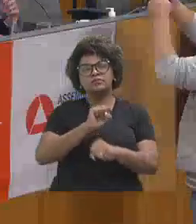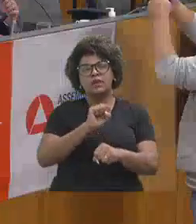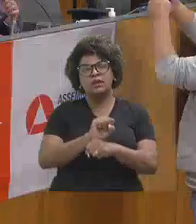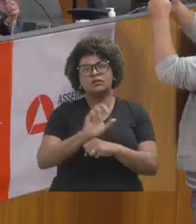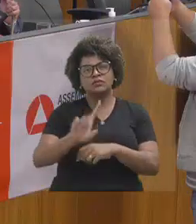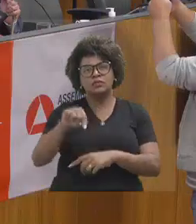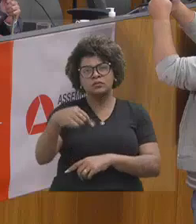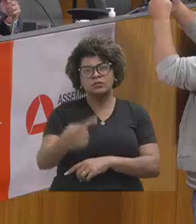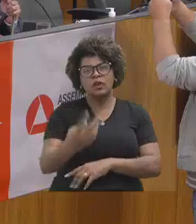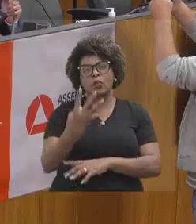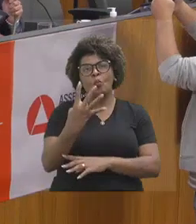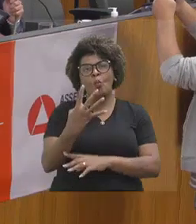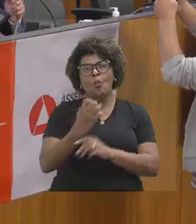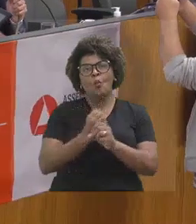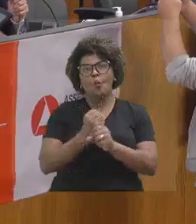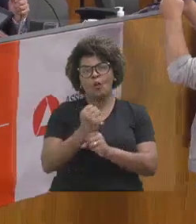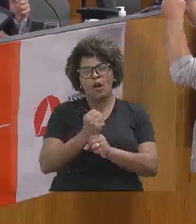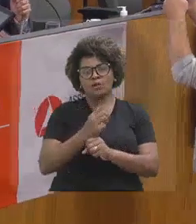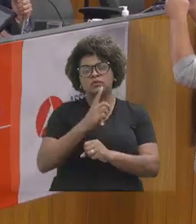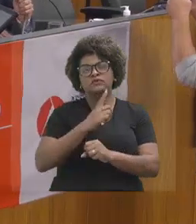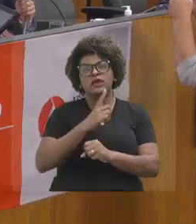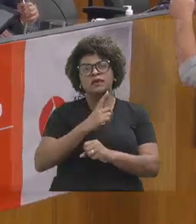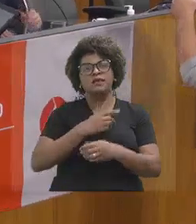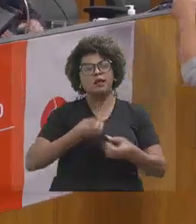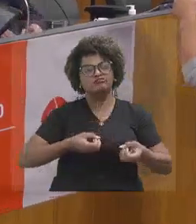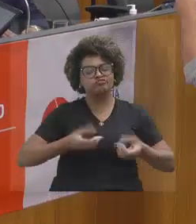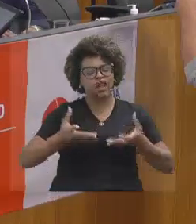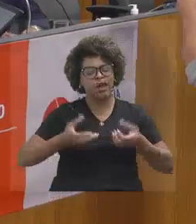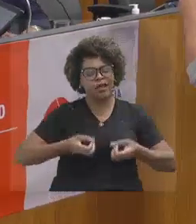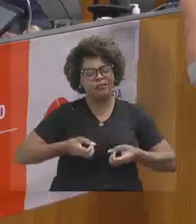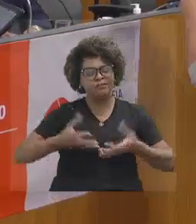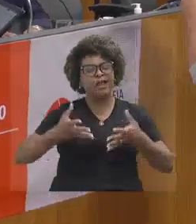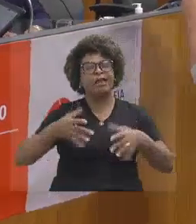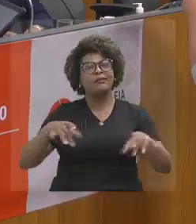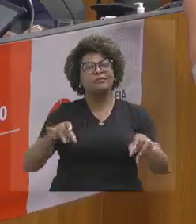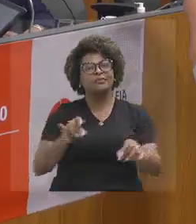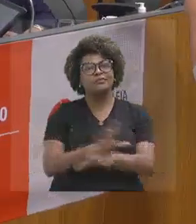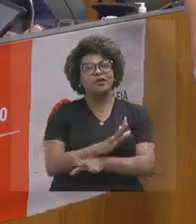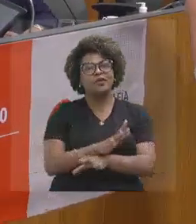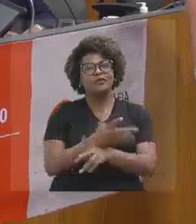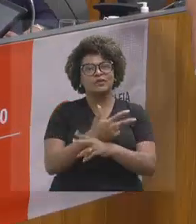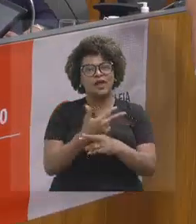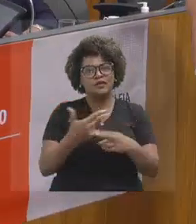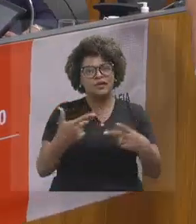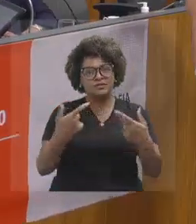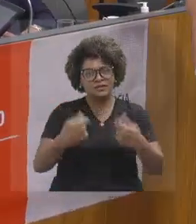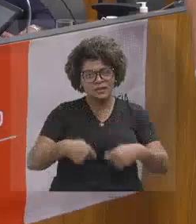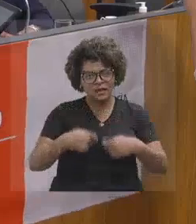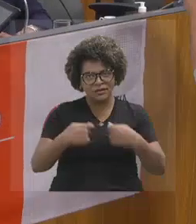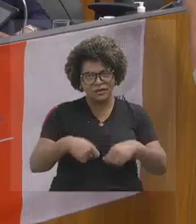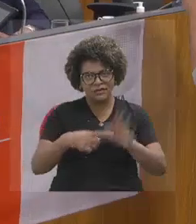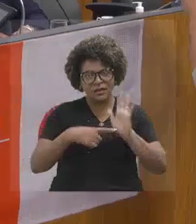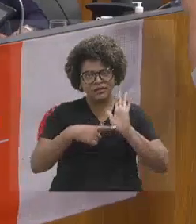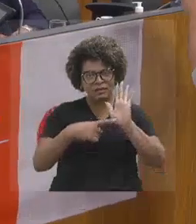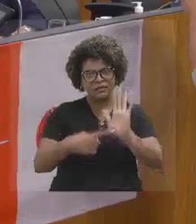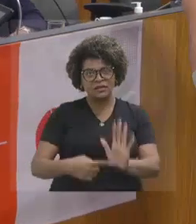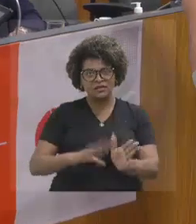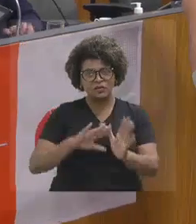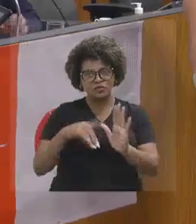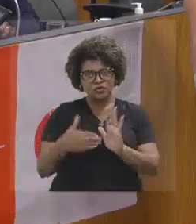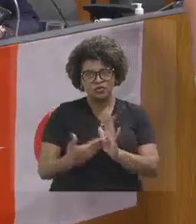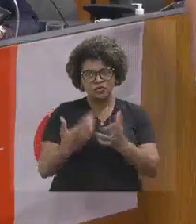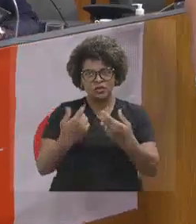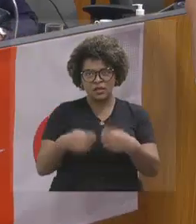nós vamos ter muita, muita entrega mesmo. É o panorama que a gente vê aqui através das apresentações de todas as pastas.